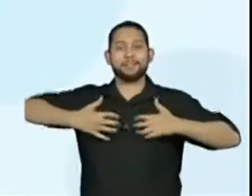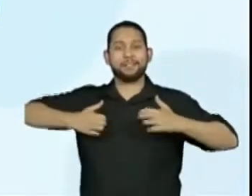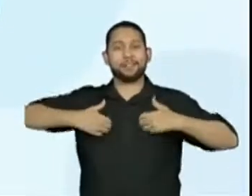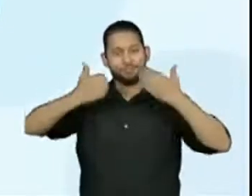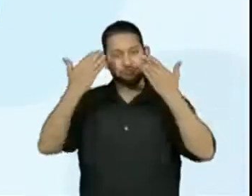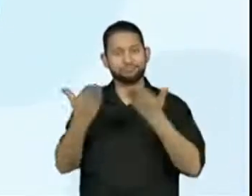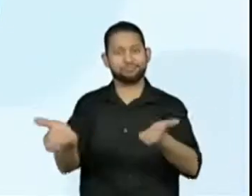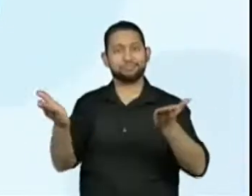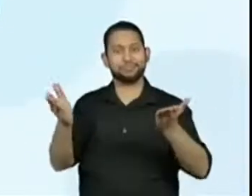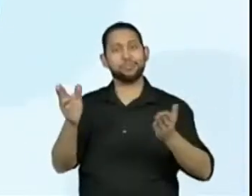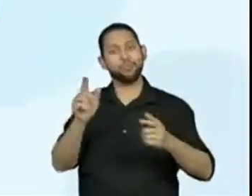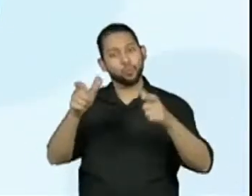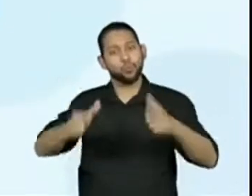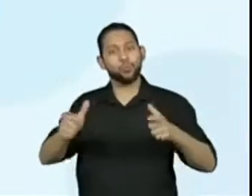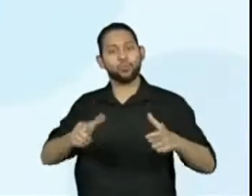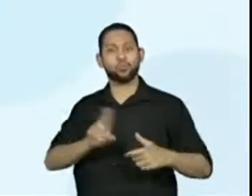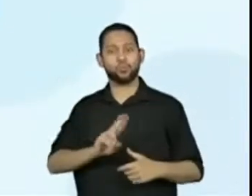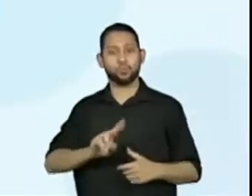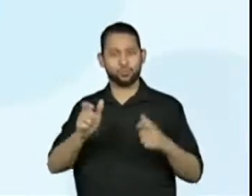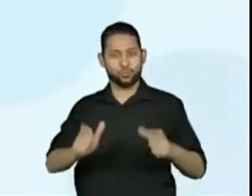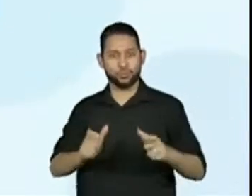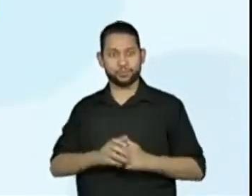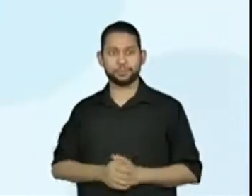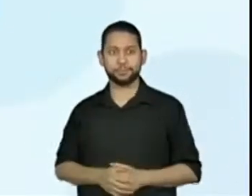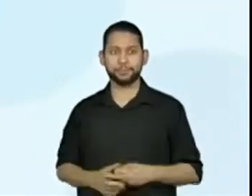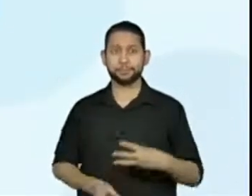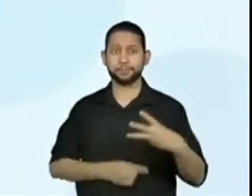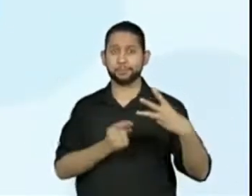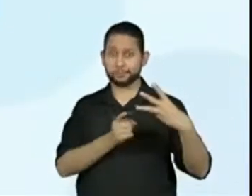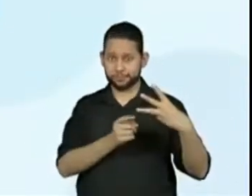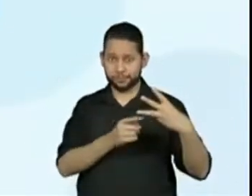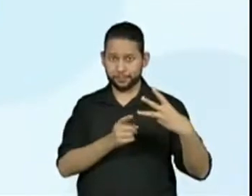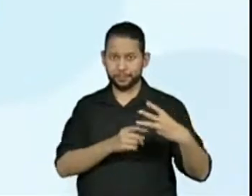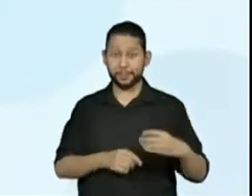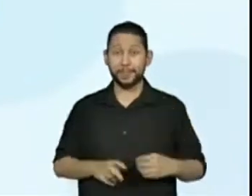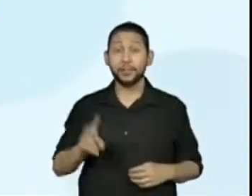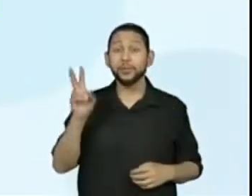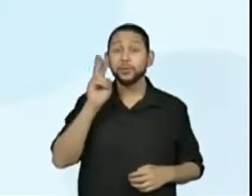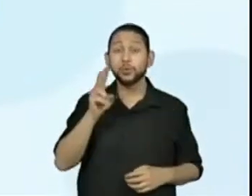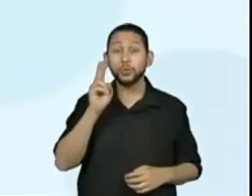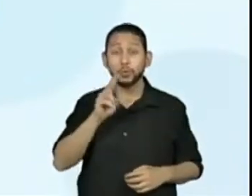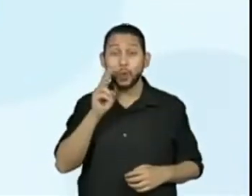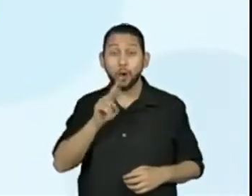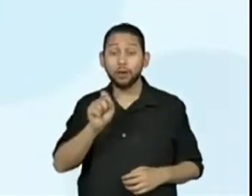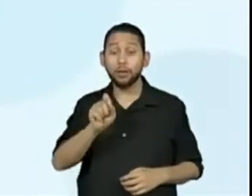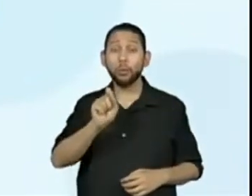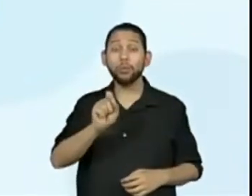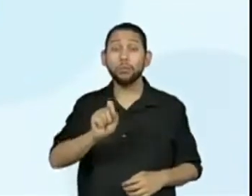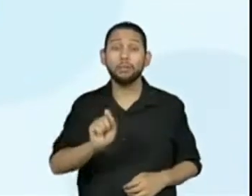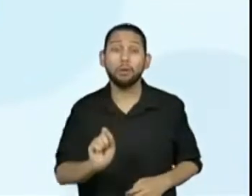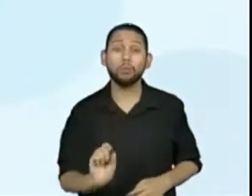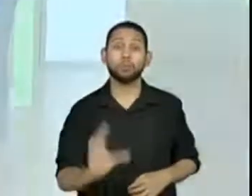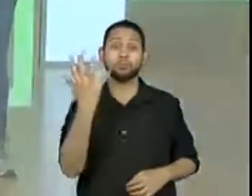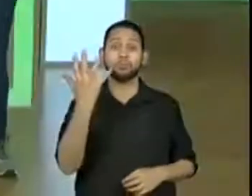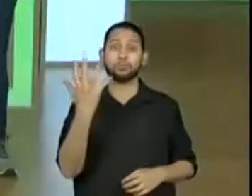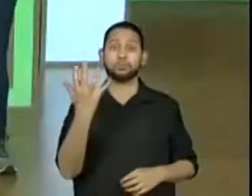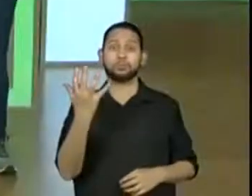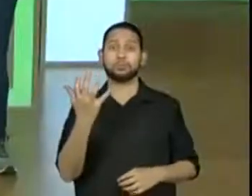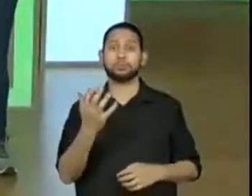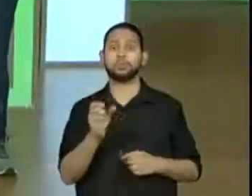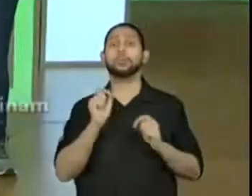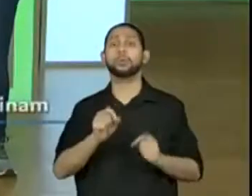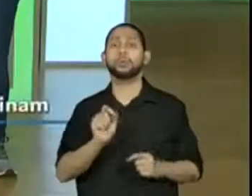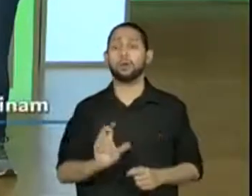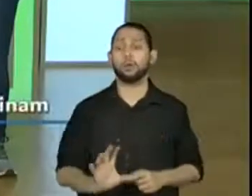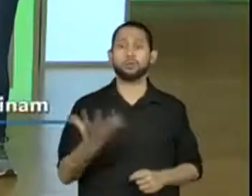que legal. Questão 3, qual é o conflito da história? Ah, é verdade. Qual será que é o conflito?